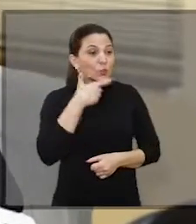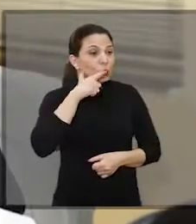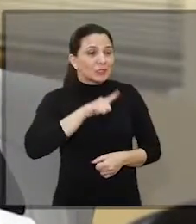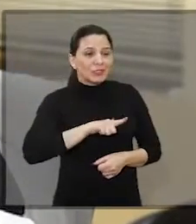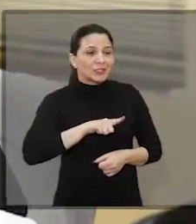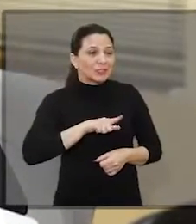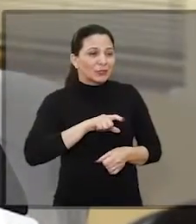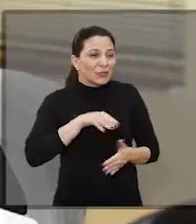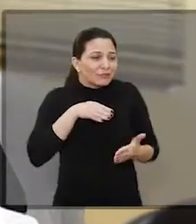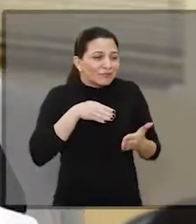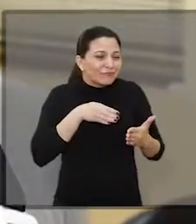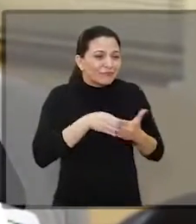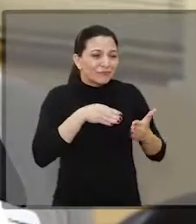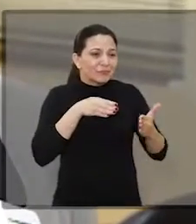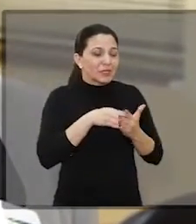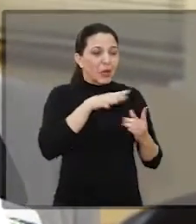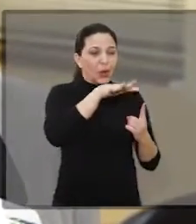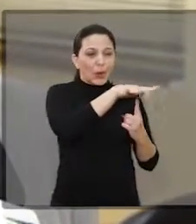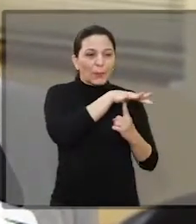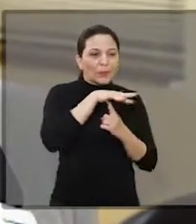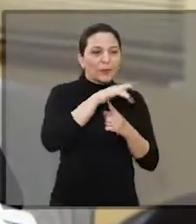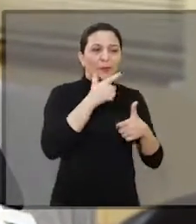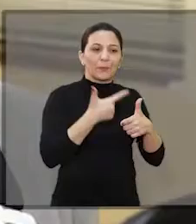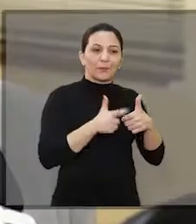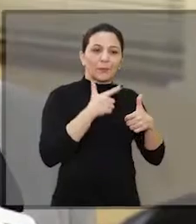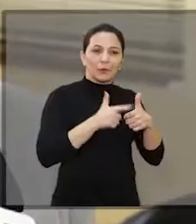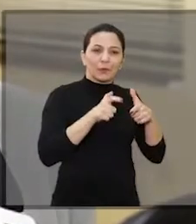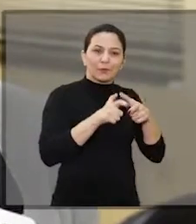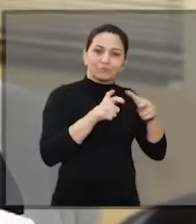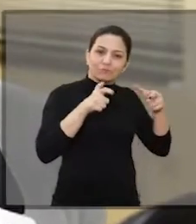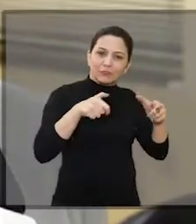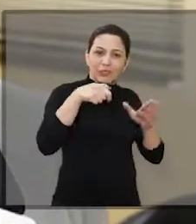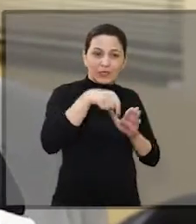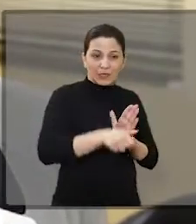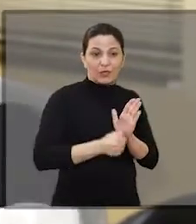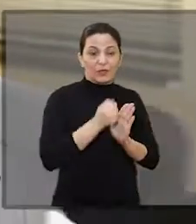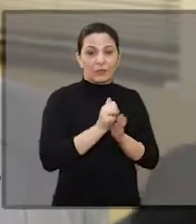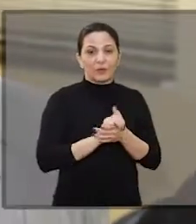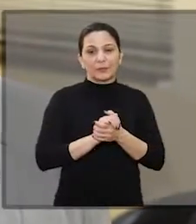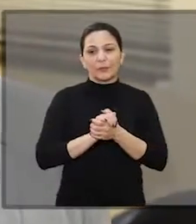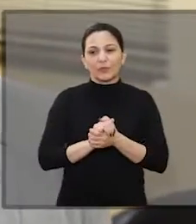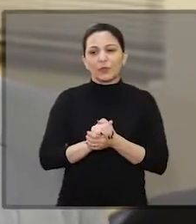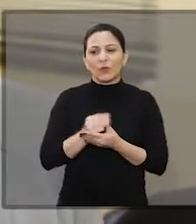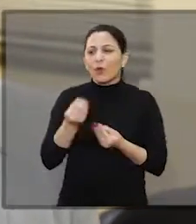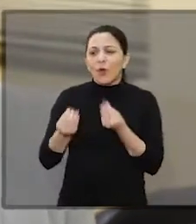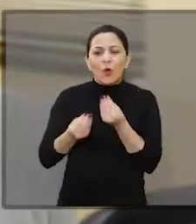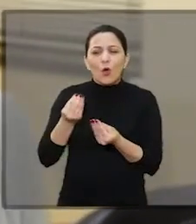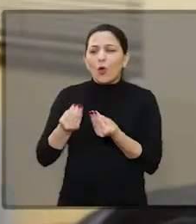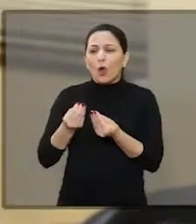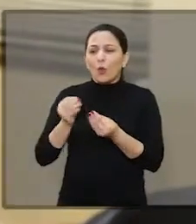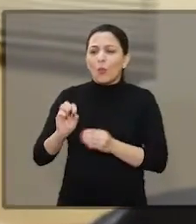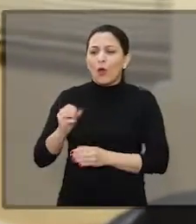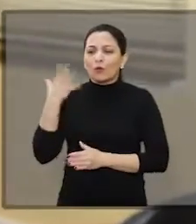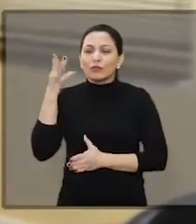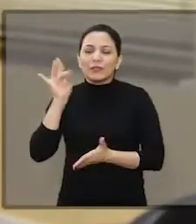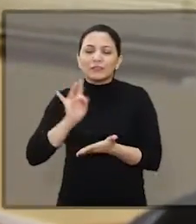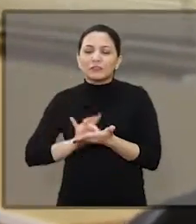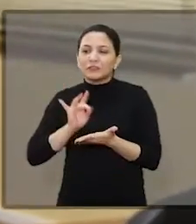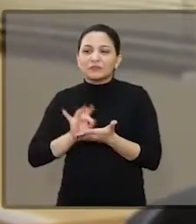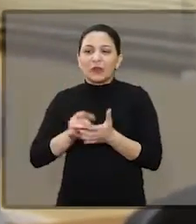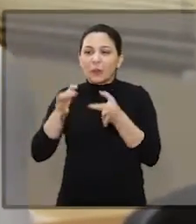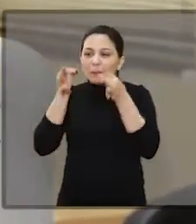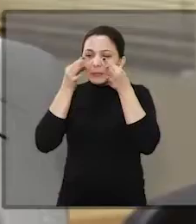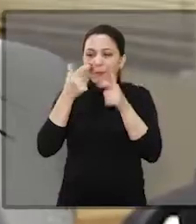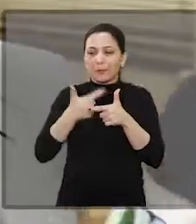estancar os problemas ambientais que estão cada vez maiores em Araraquara. Onde, em que pontos da cidade a gente mais